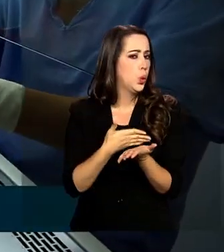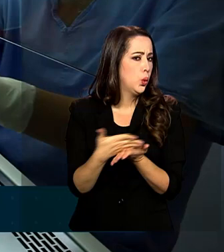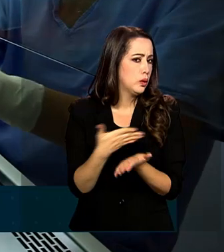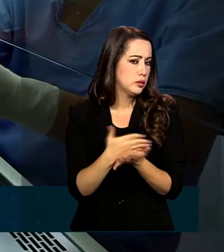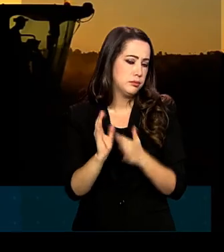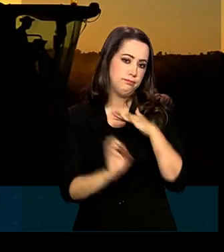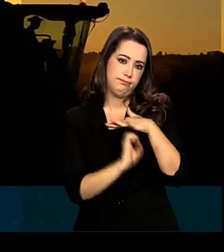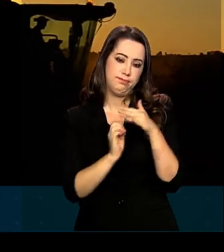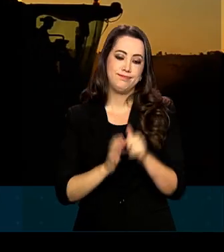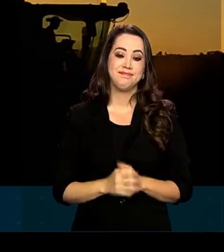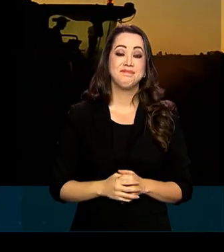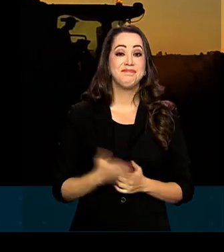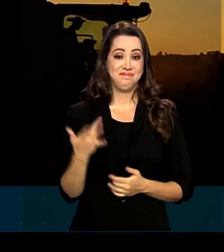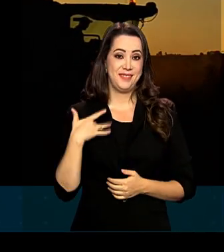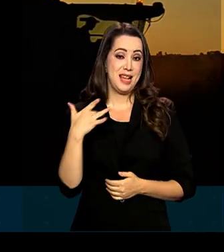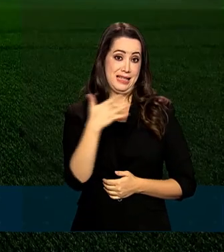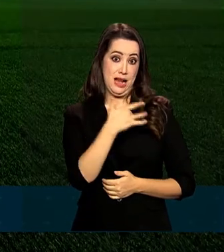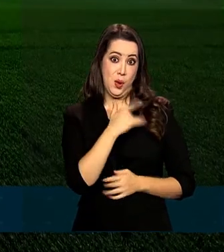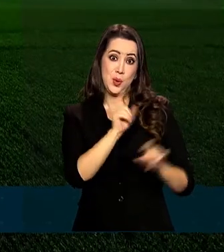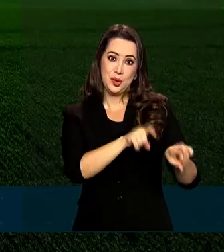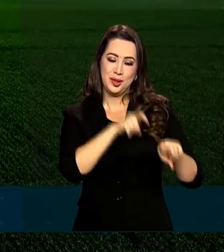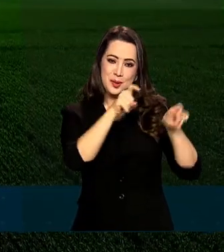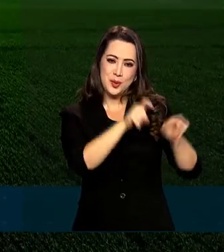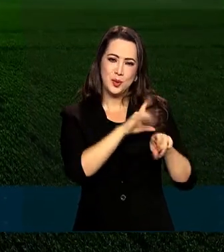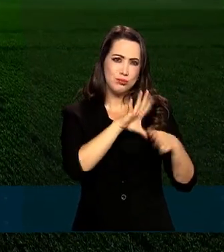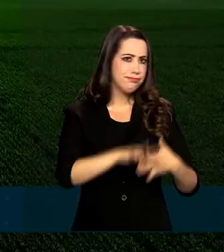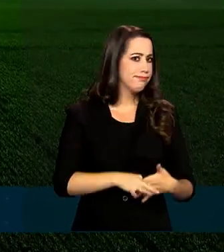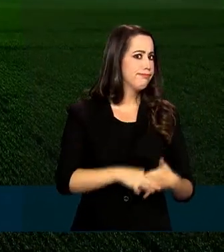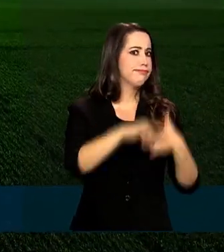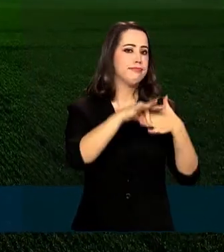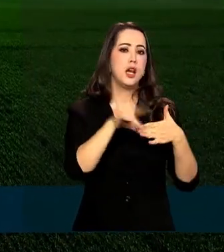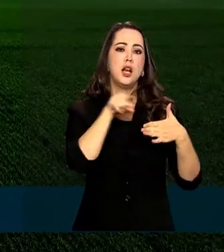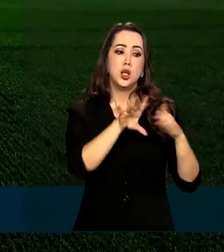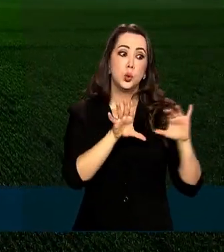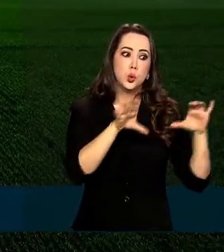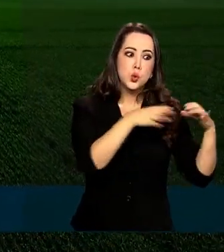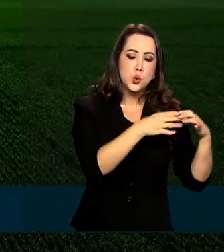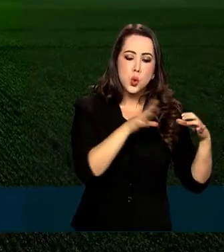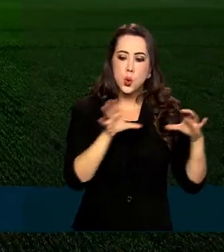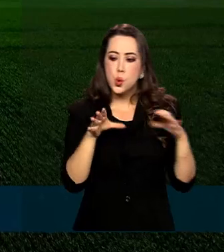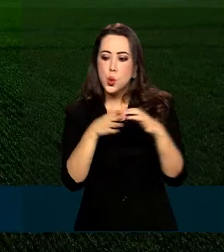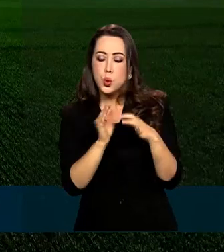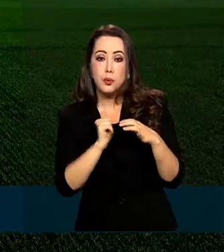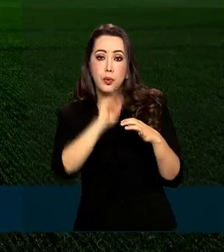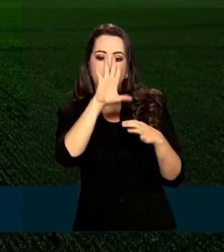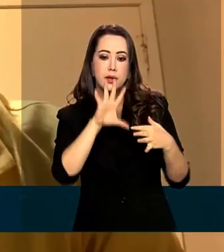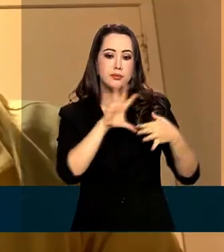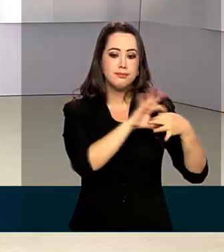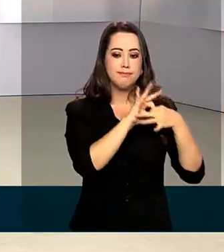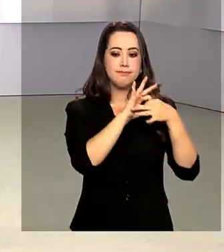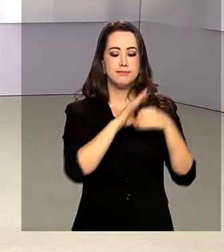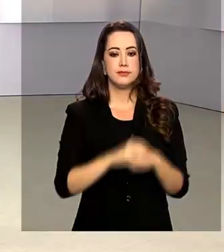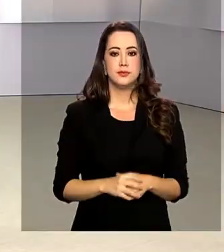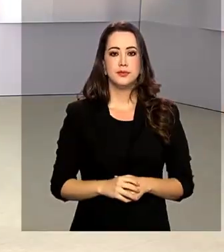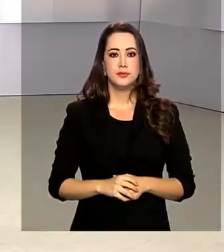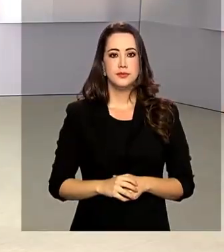A saúde e a agroindústria lideram o ranking das áreas onde há mais parcerias.